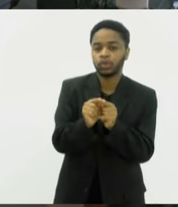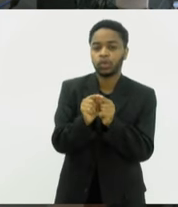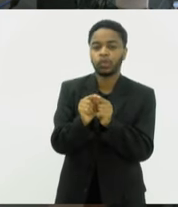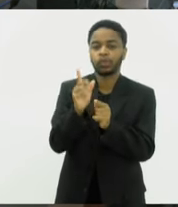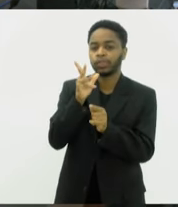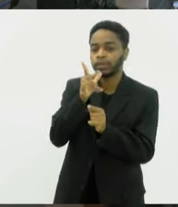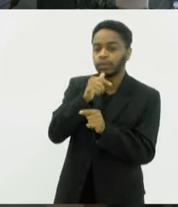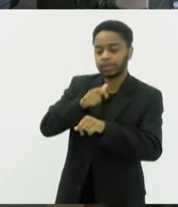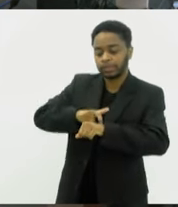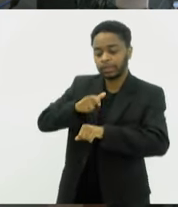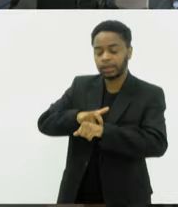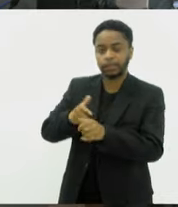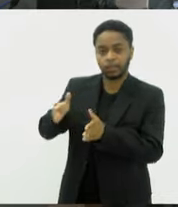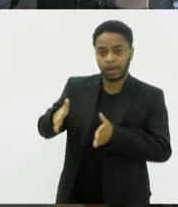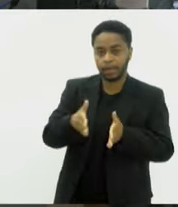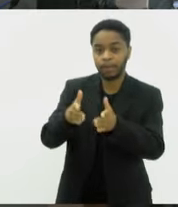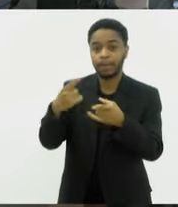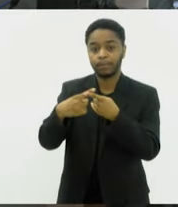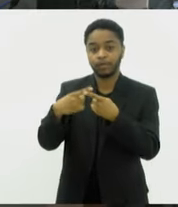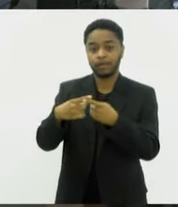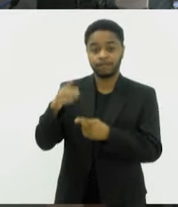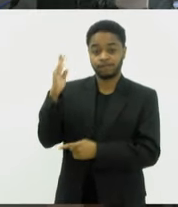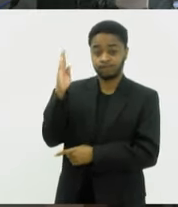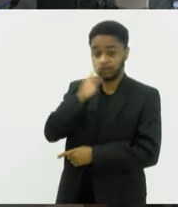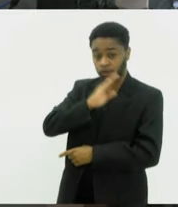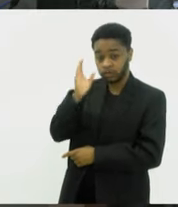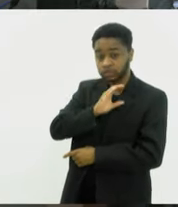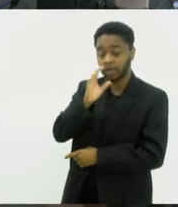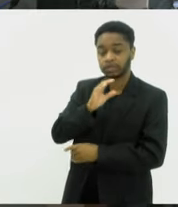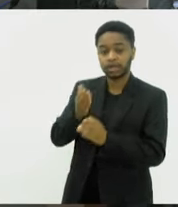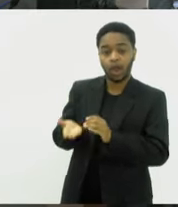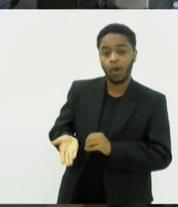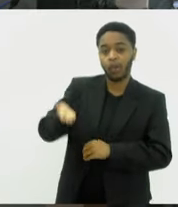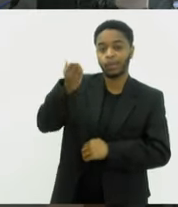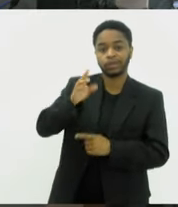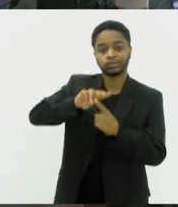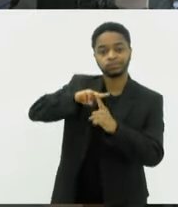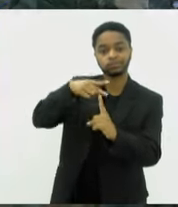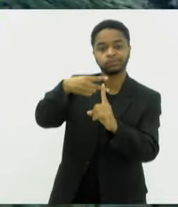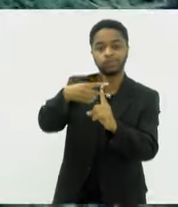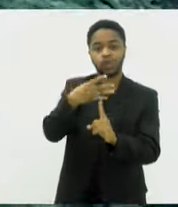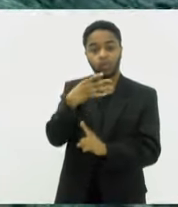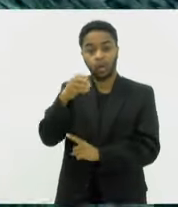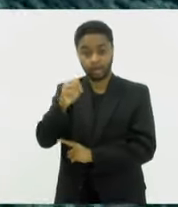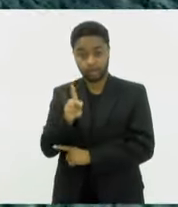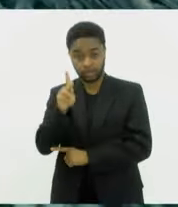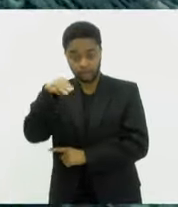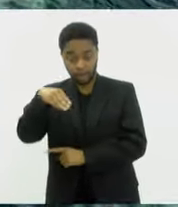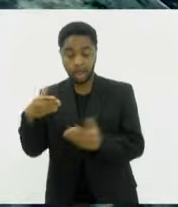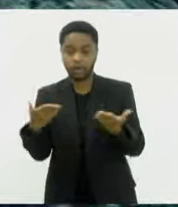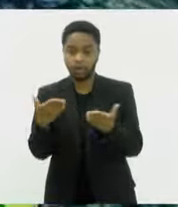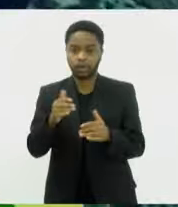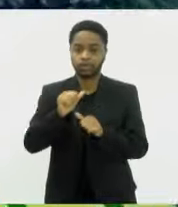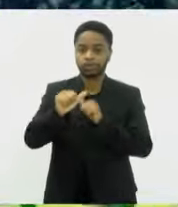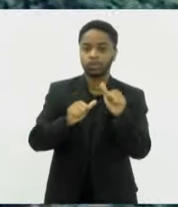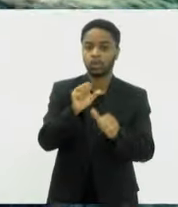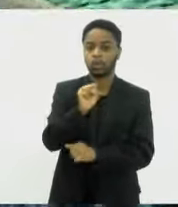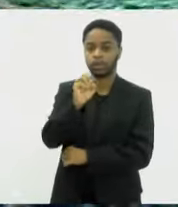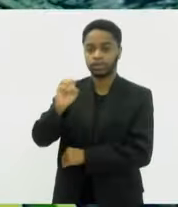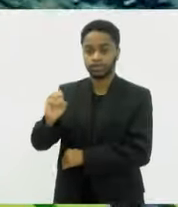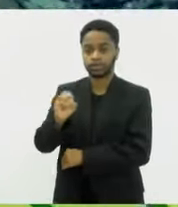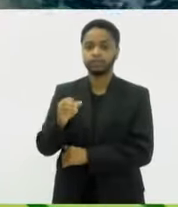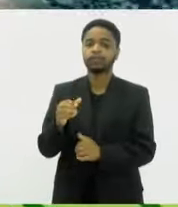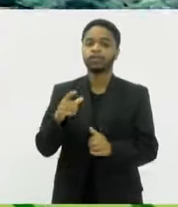velocidade permitida vai subir de 40 para 80 km por hora. Será readequado o atual